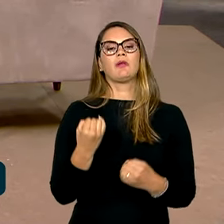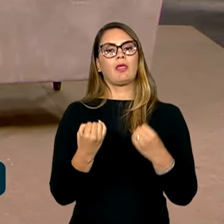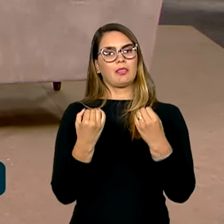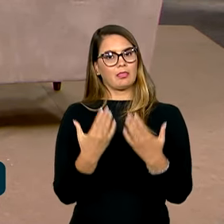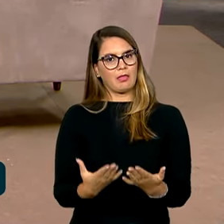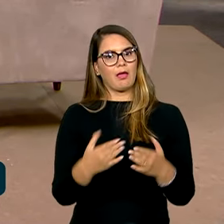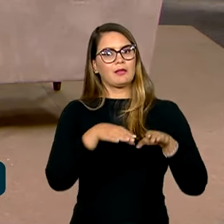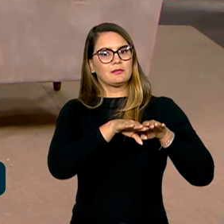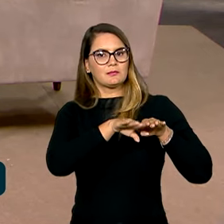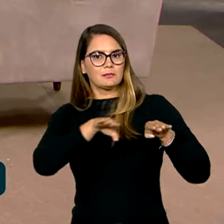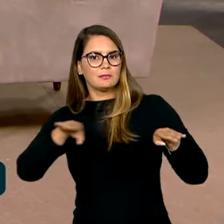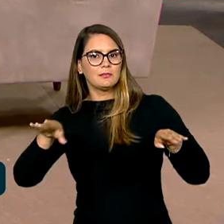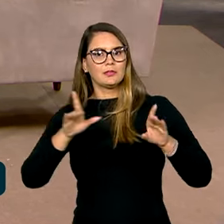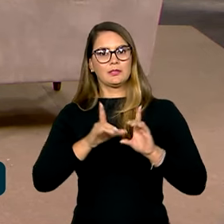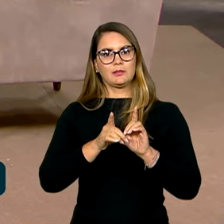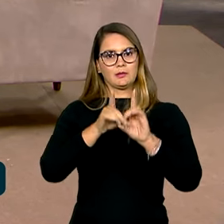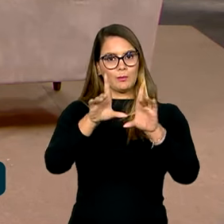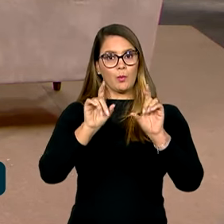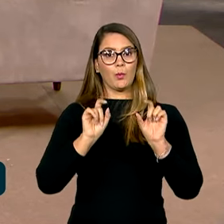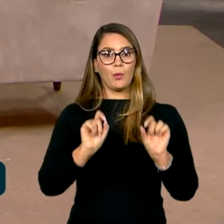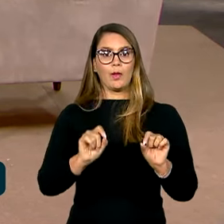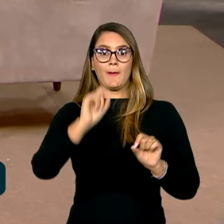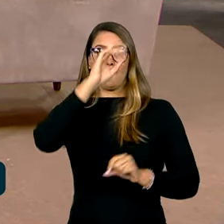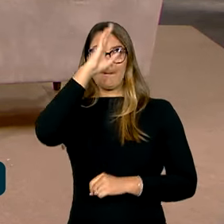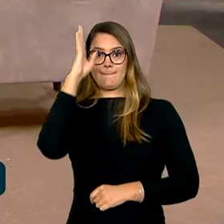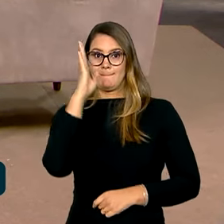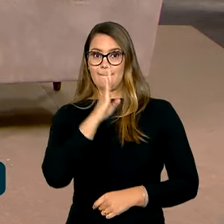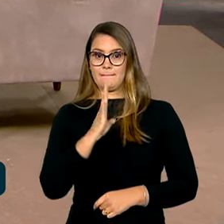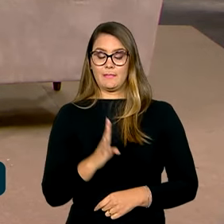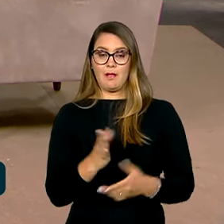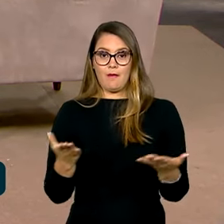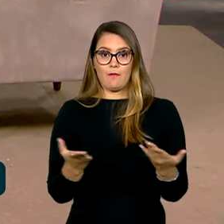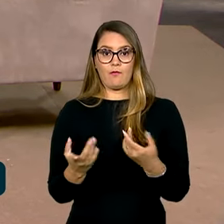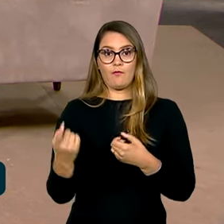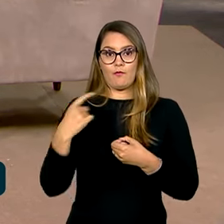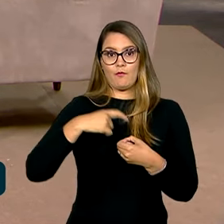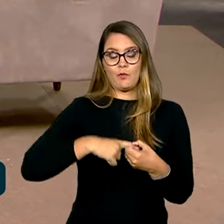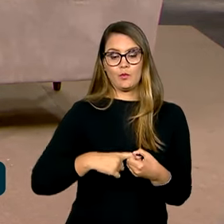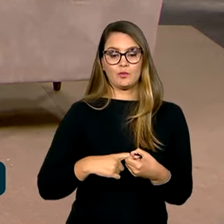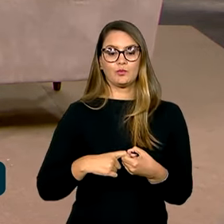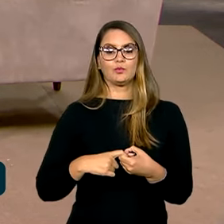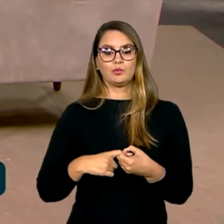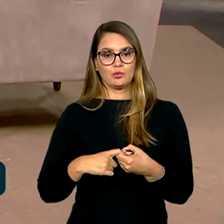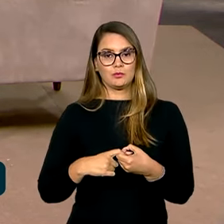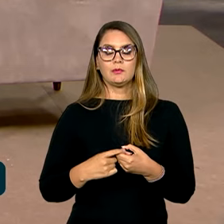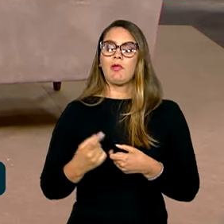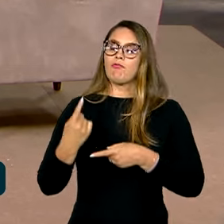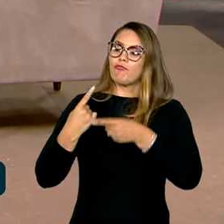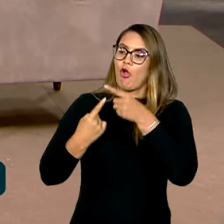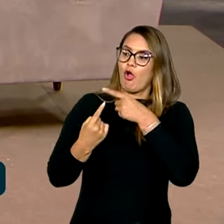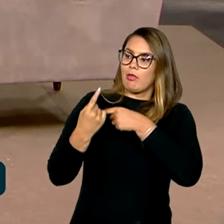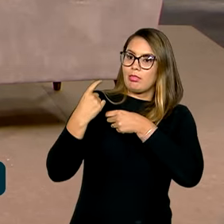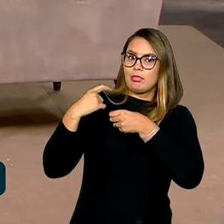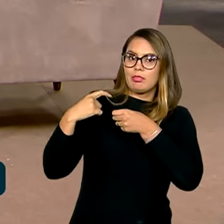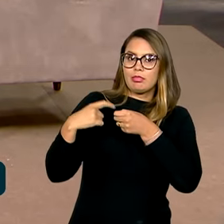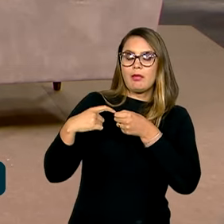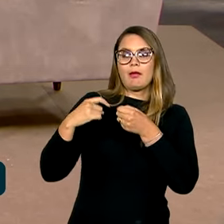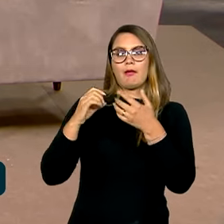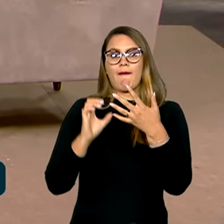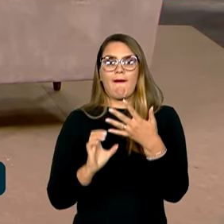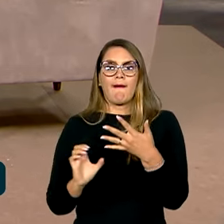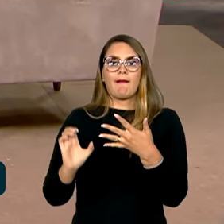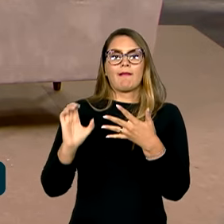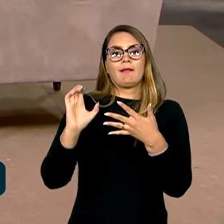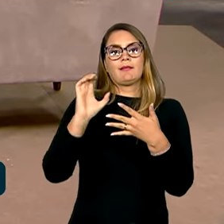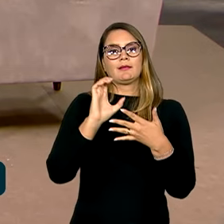à estabilidade democrática, é que o Brasil voltou a... o Brasil está recuperando a sua classificação